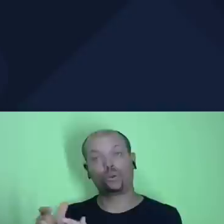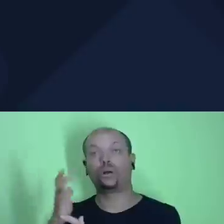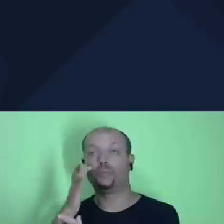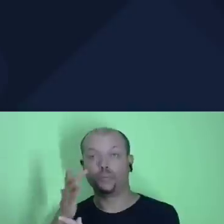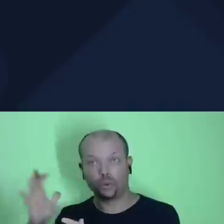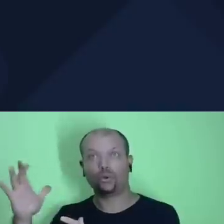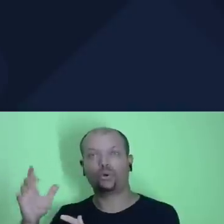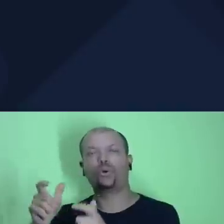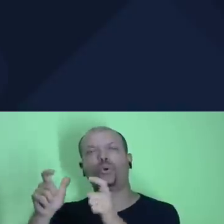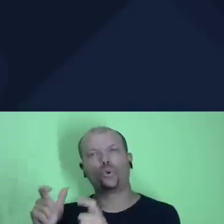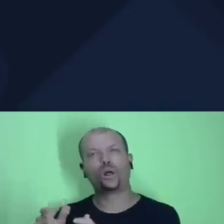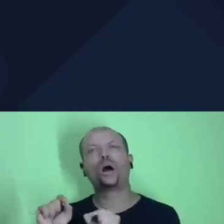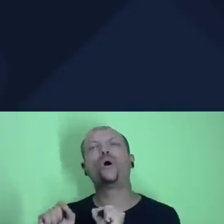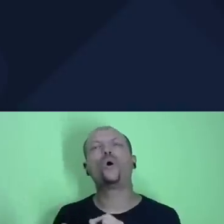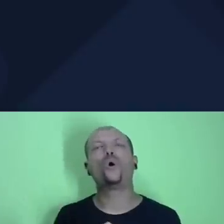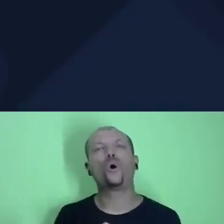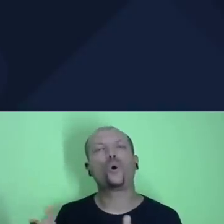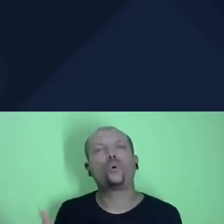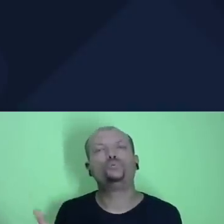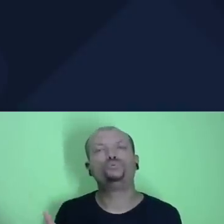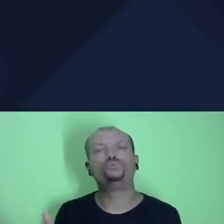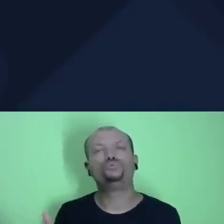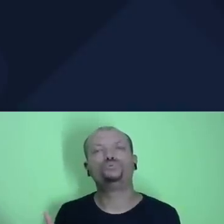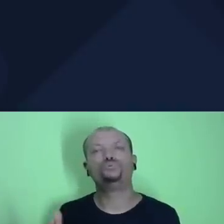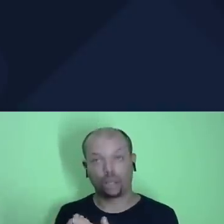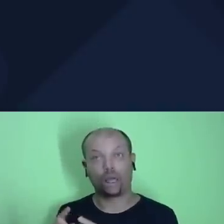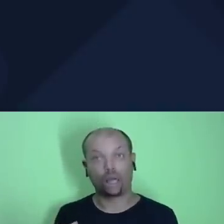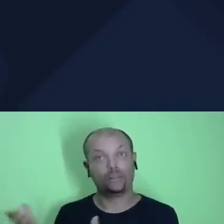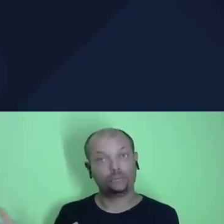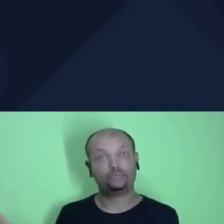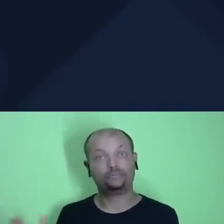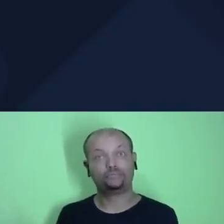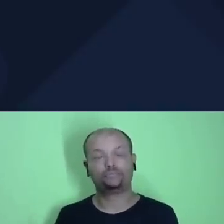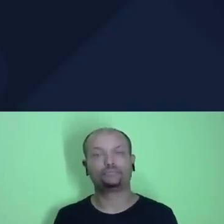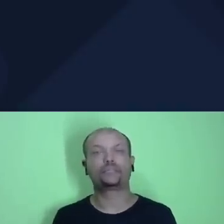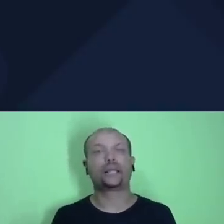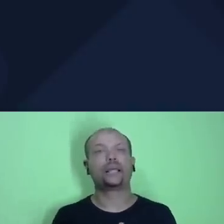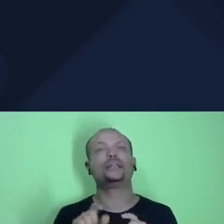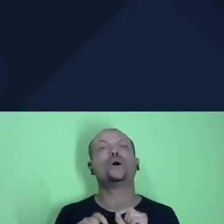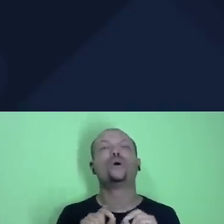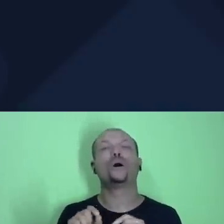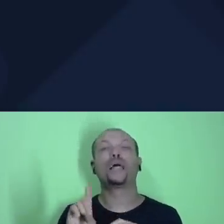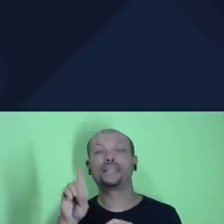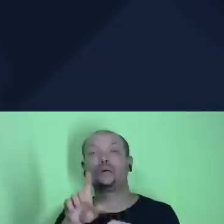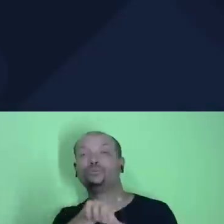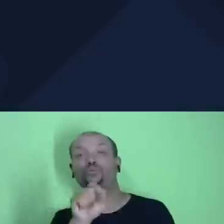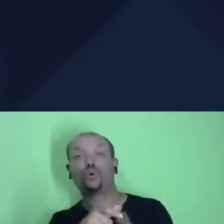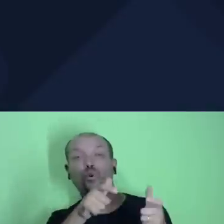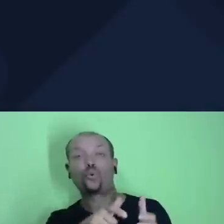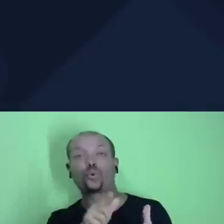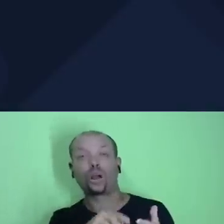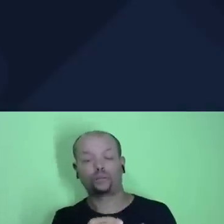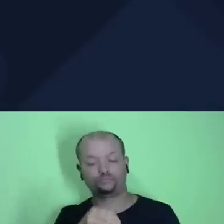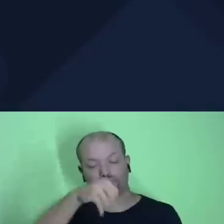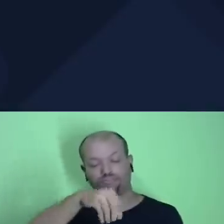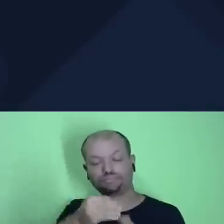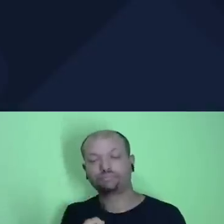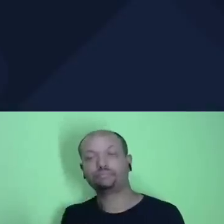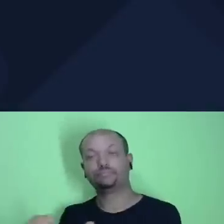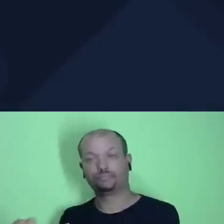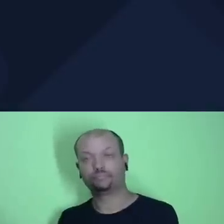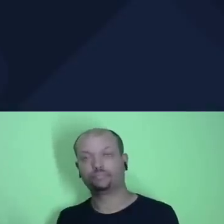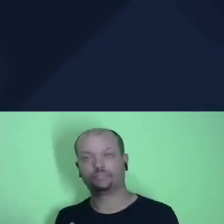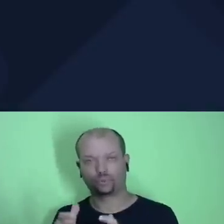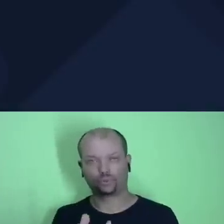ofertas também. Aqui diz a Bíblia que Deus, ele determinou o lugar no qual a oferta deveria ser levada. Esse é o